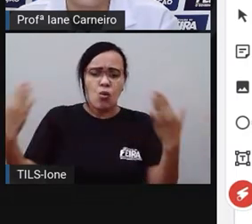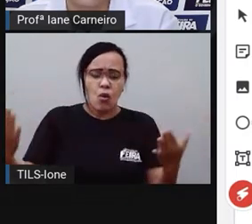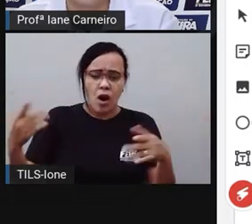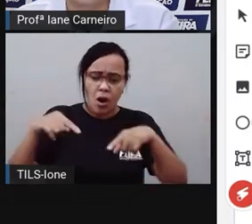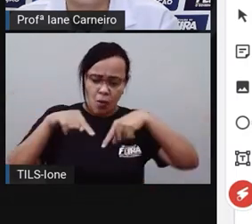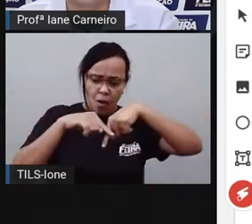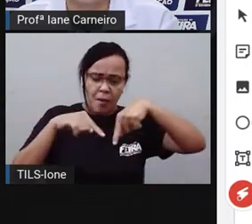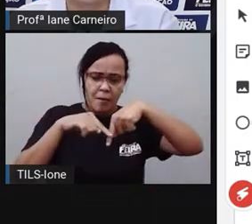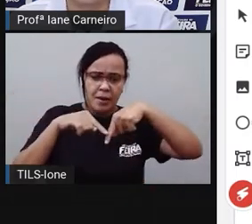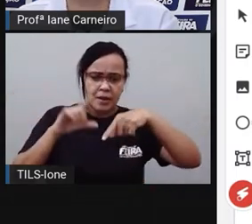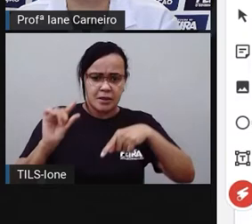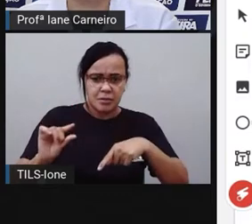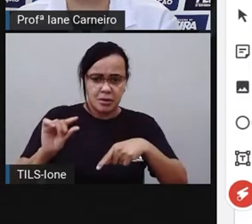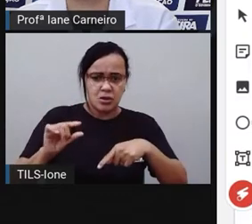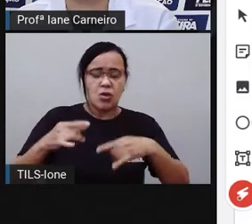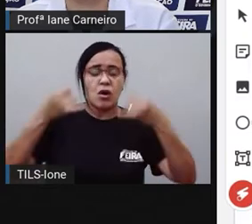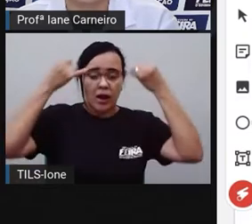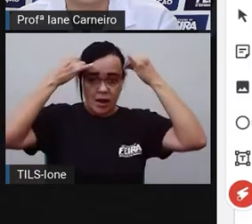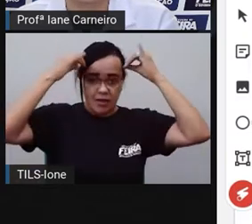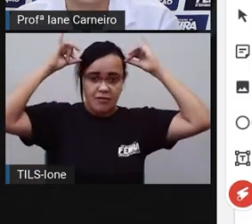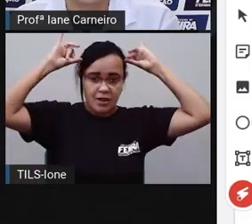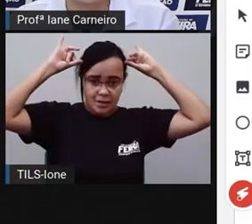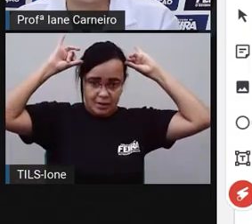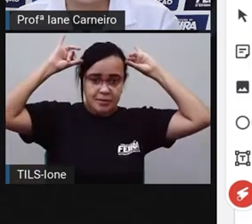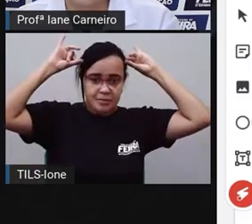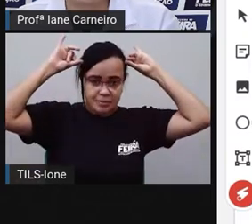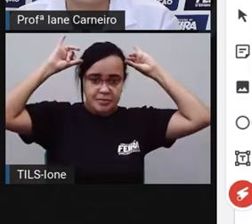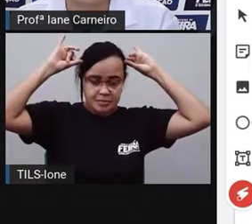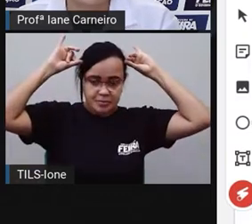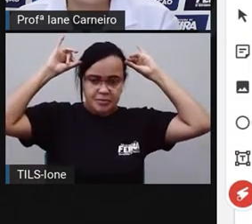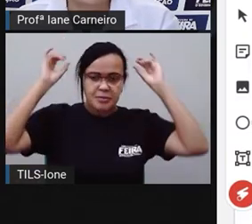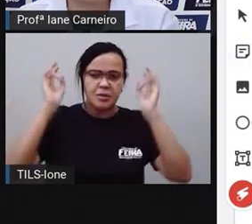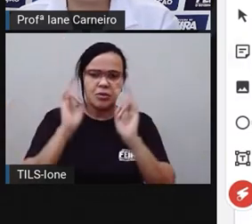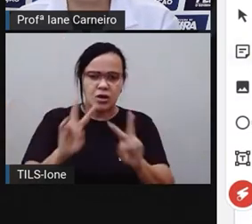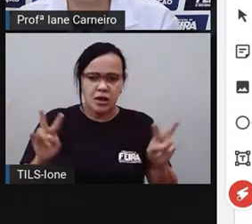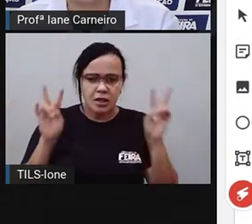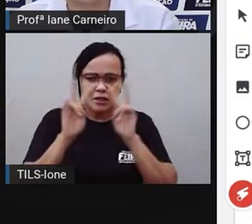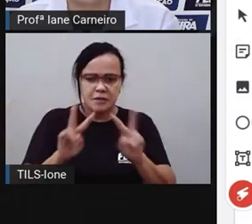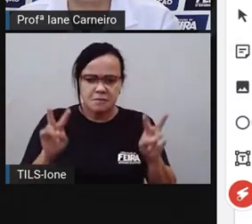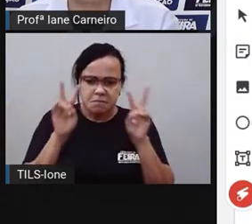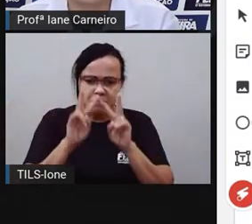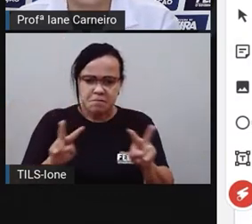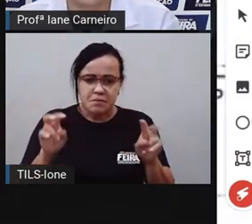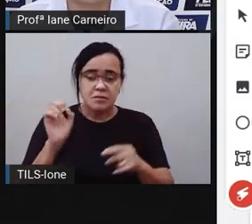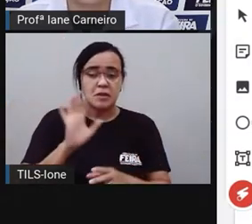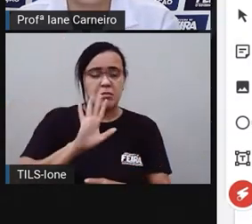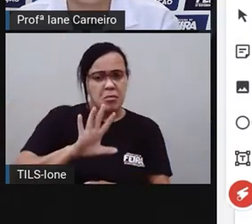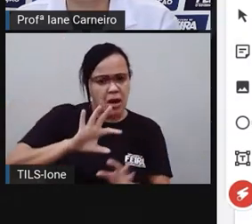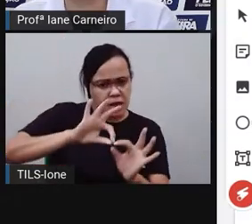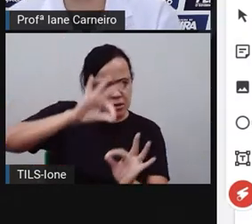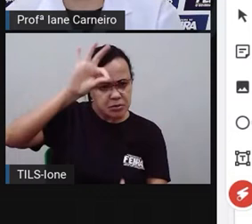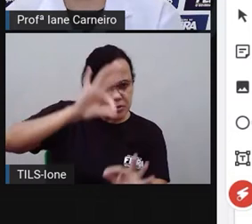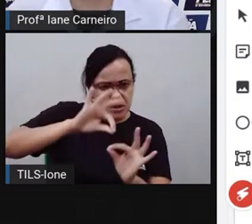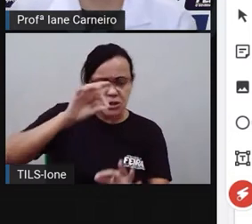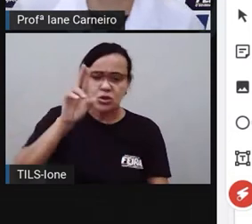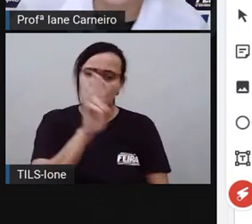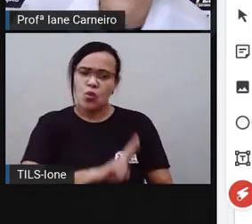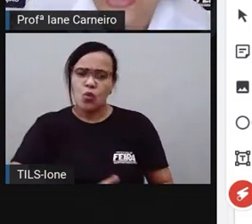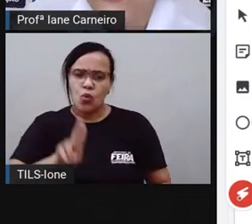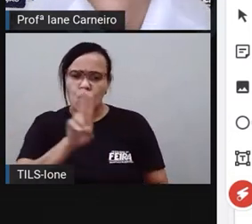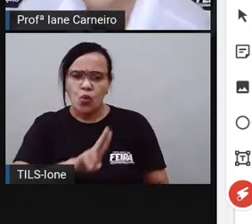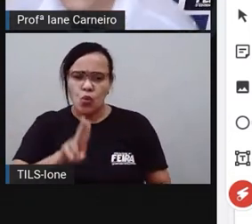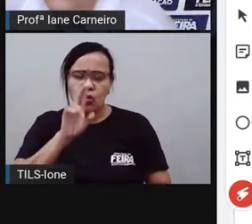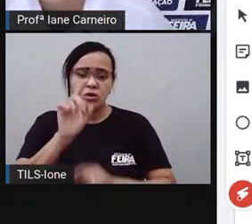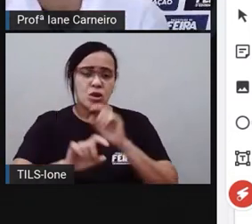A vaca, né? Então, também a gente está observando. E o que a gente usa para medir? Como a Pró falou aqui com vocês, né? Que